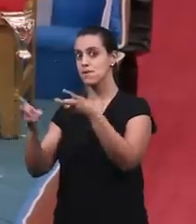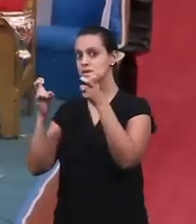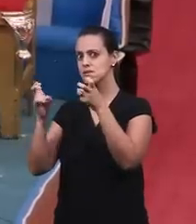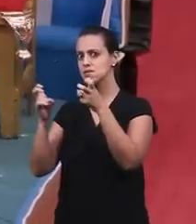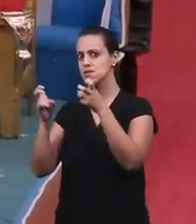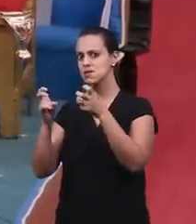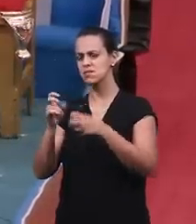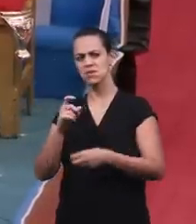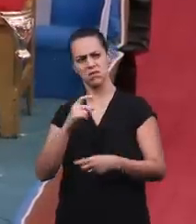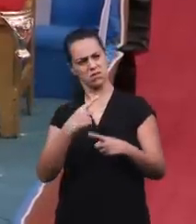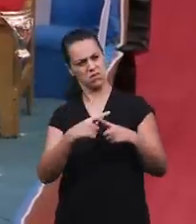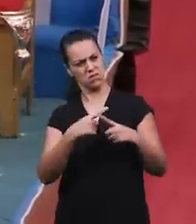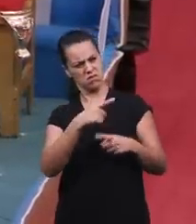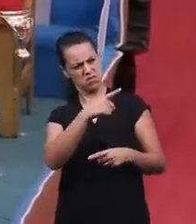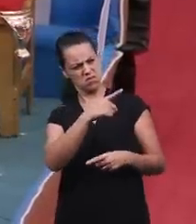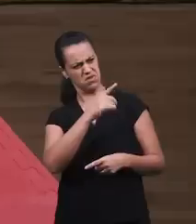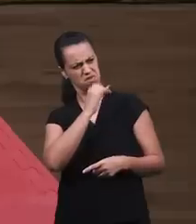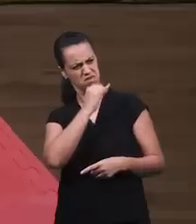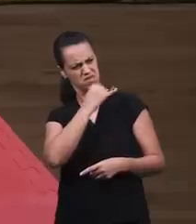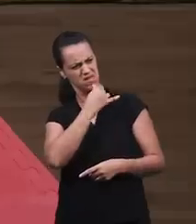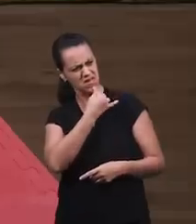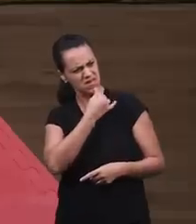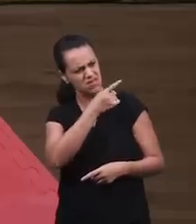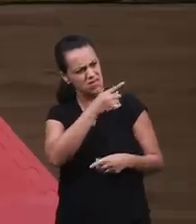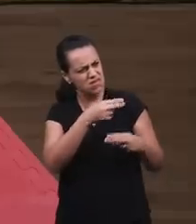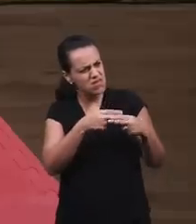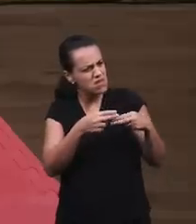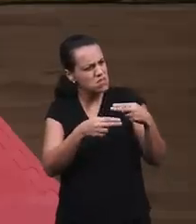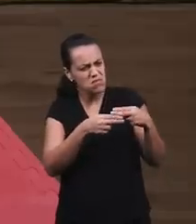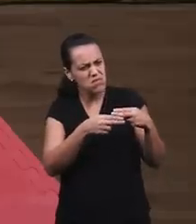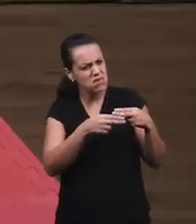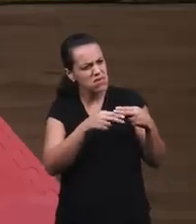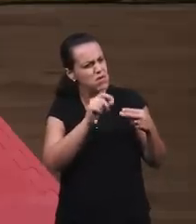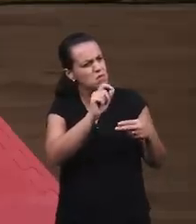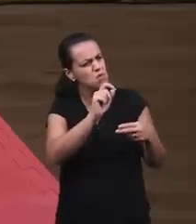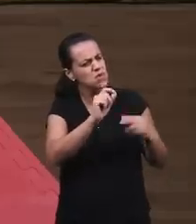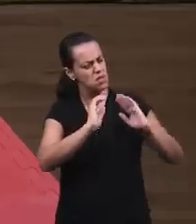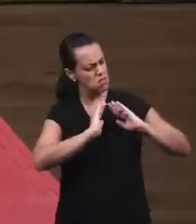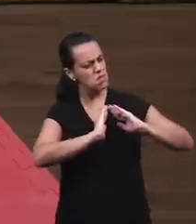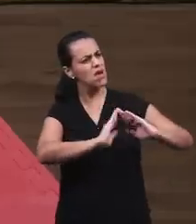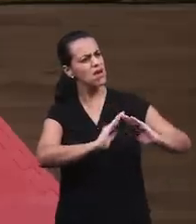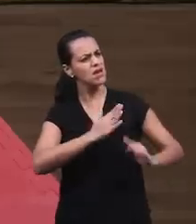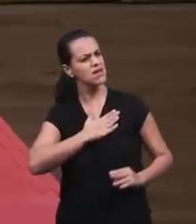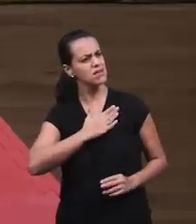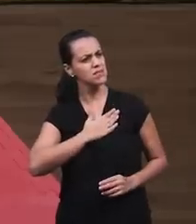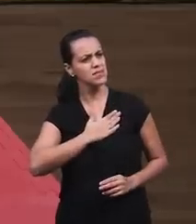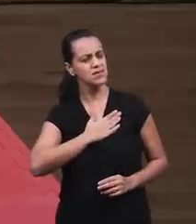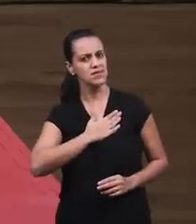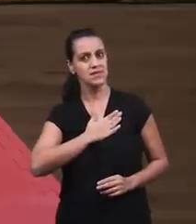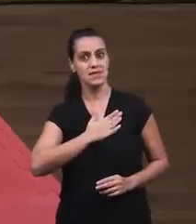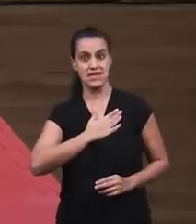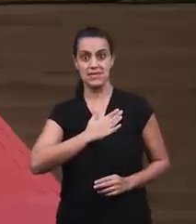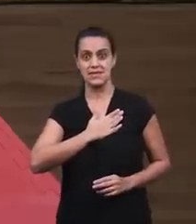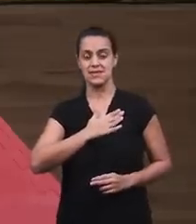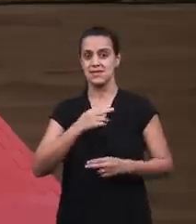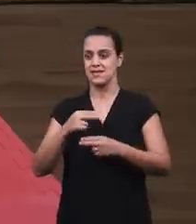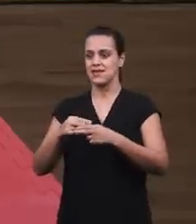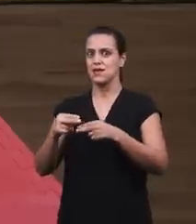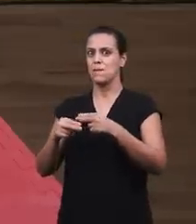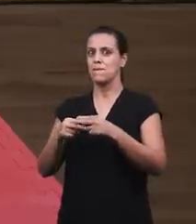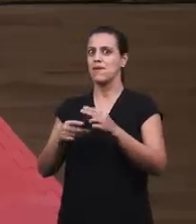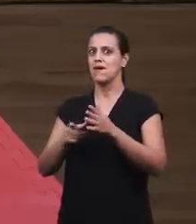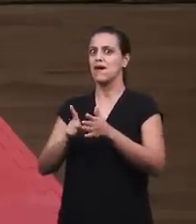triste E perguntou a Neemias Neemias, qual é o teu pedido? Neemias então